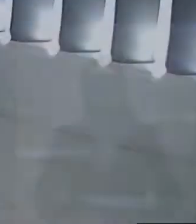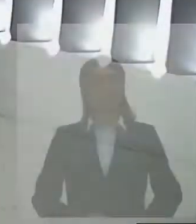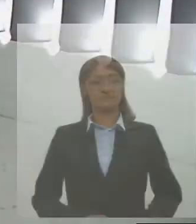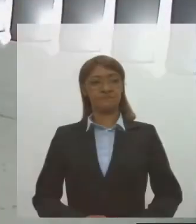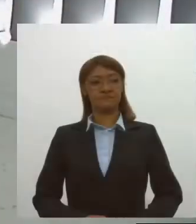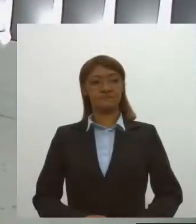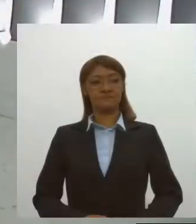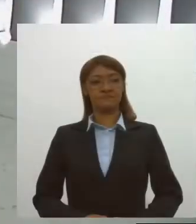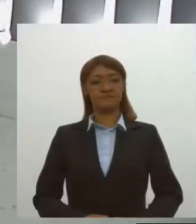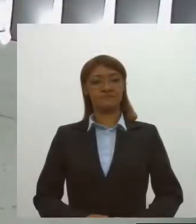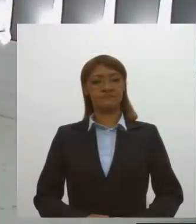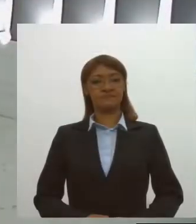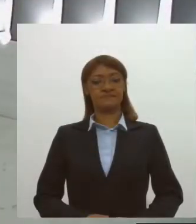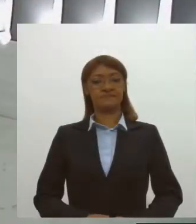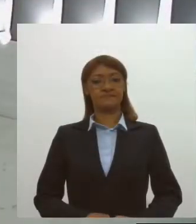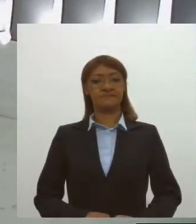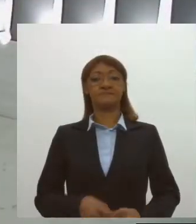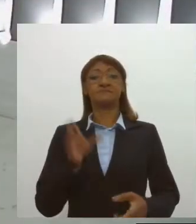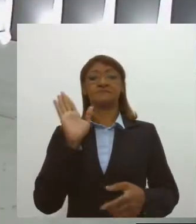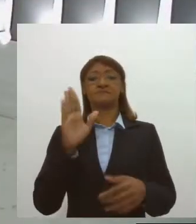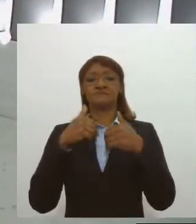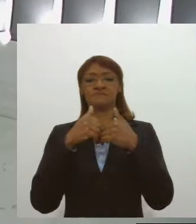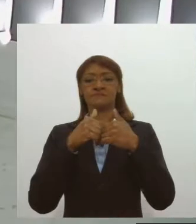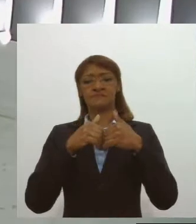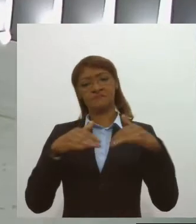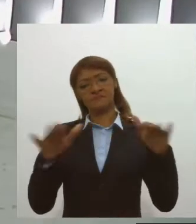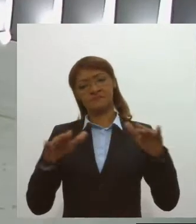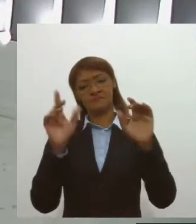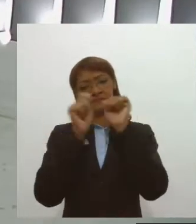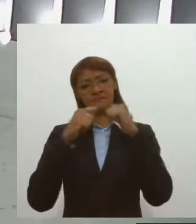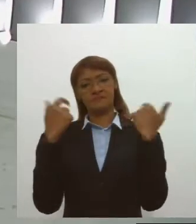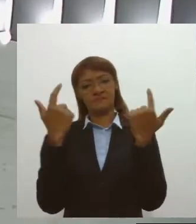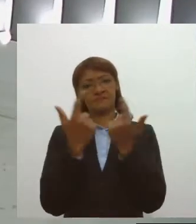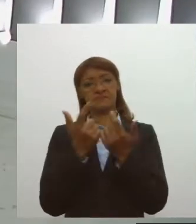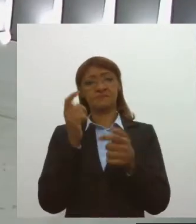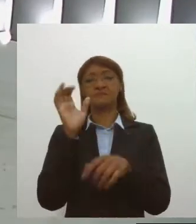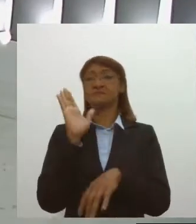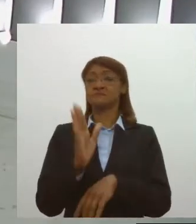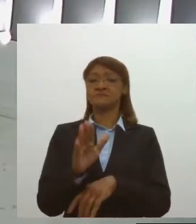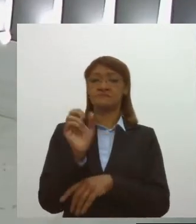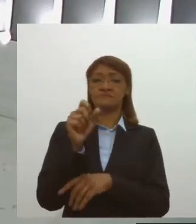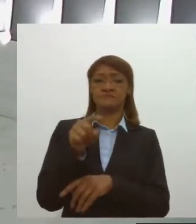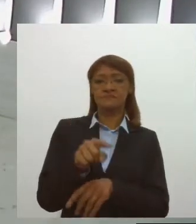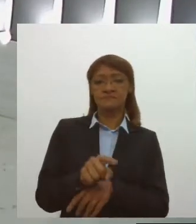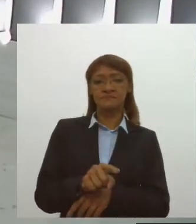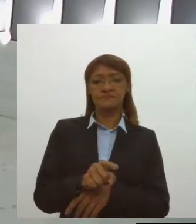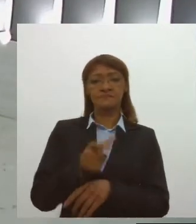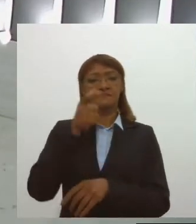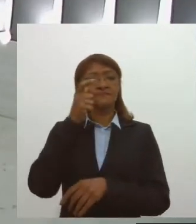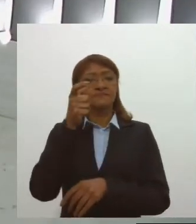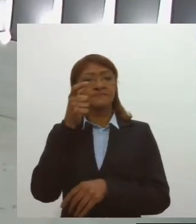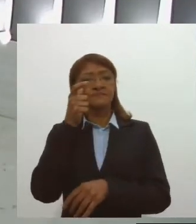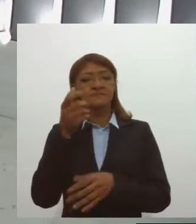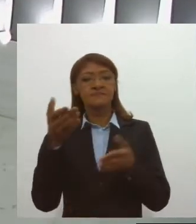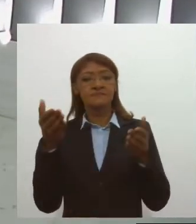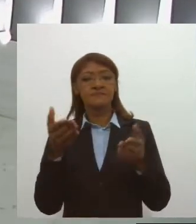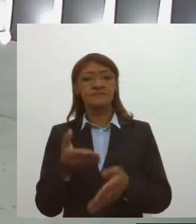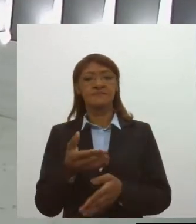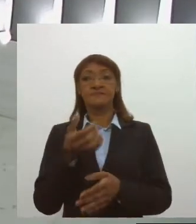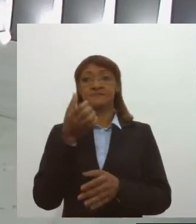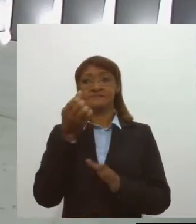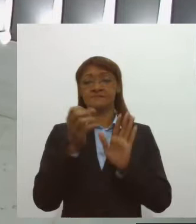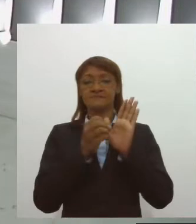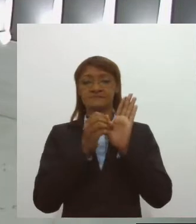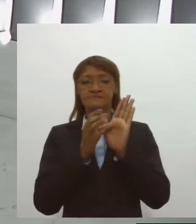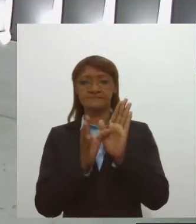E já começamos com notícias da Assembleia Legislativa de Sergipe. Vamos acompanhar agora seis indicações